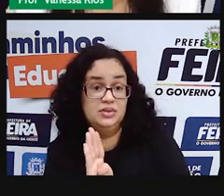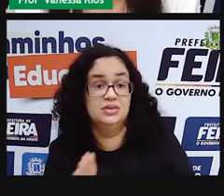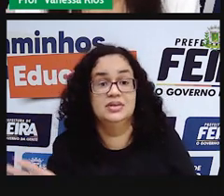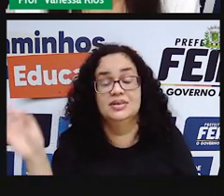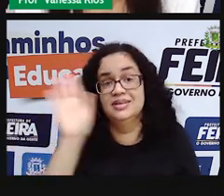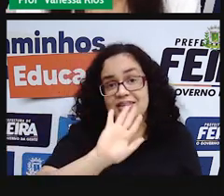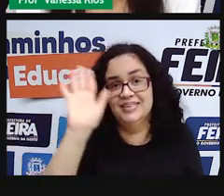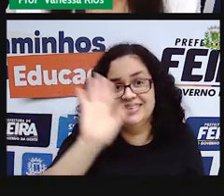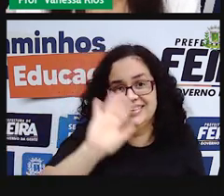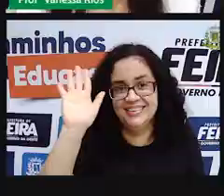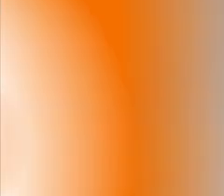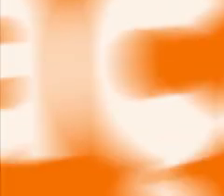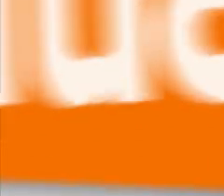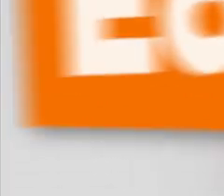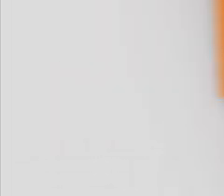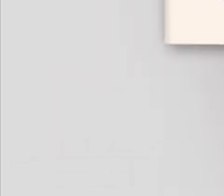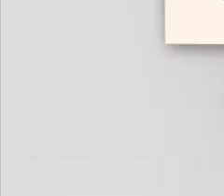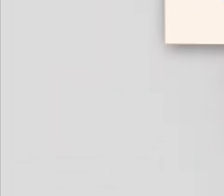Tchau, tchau, turma!